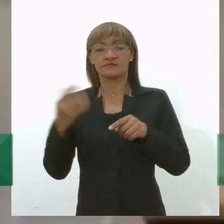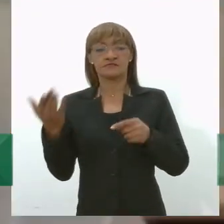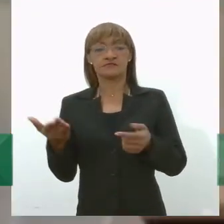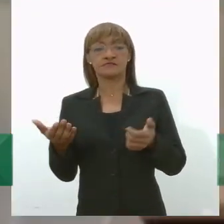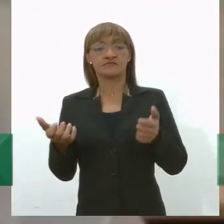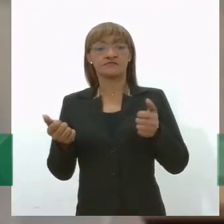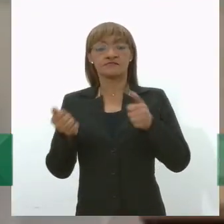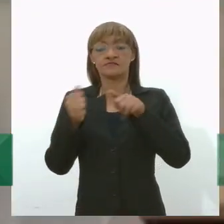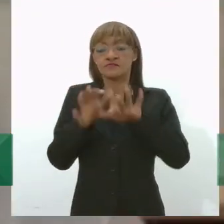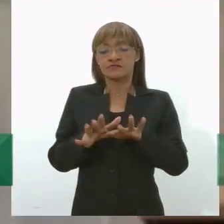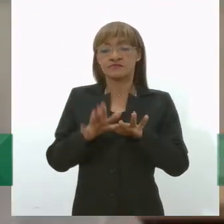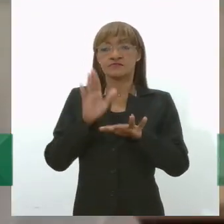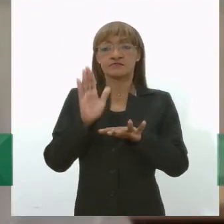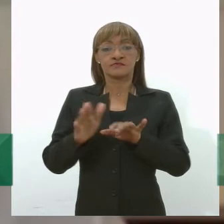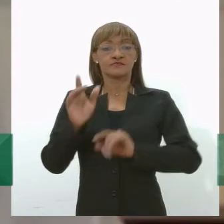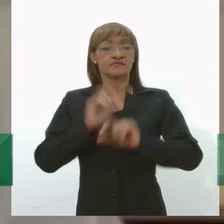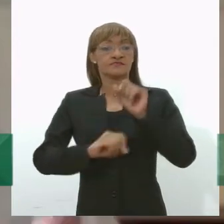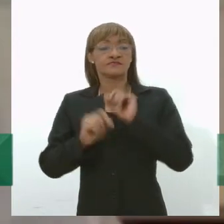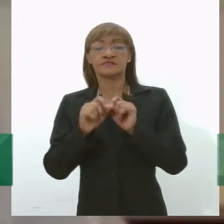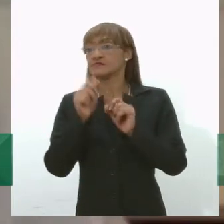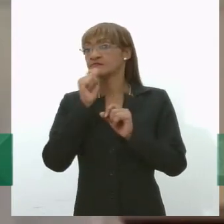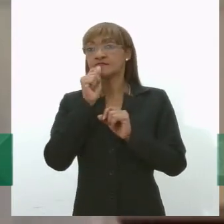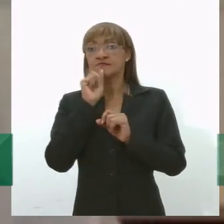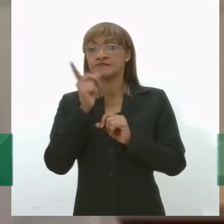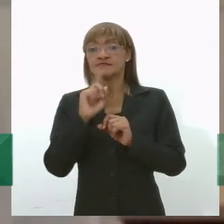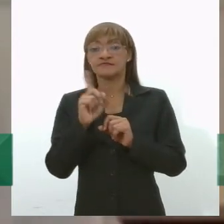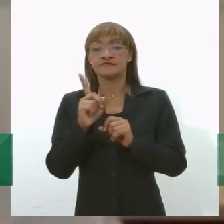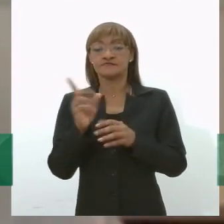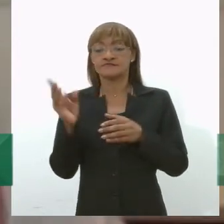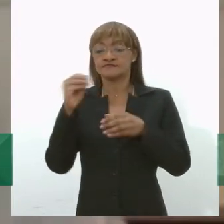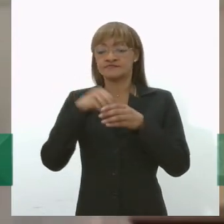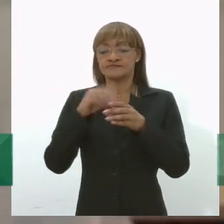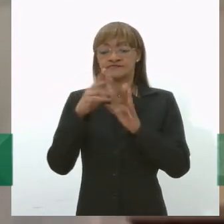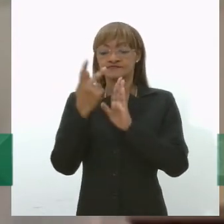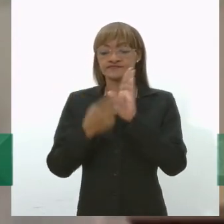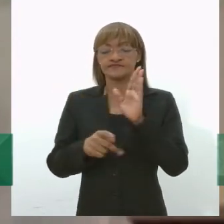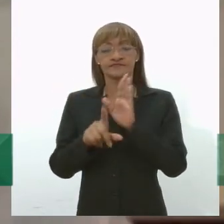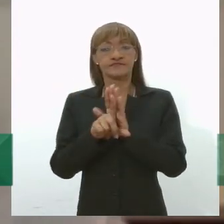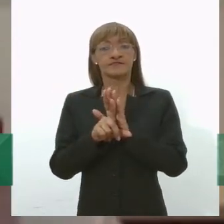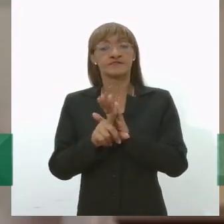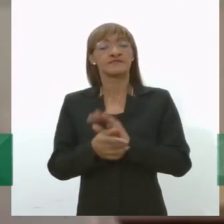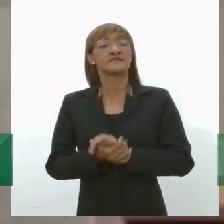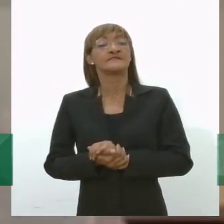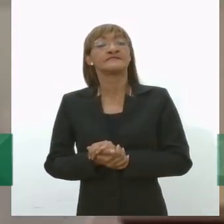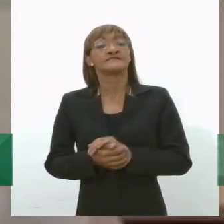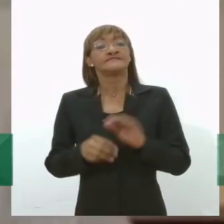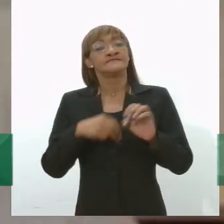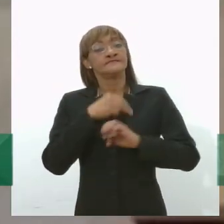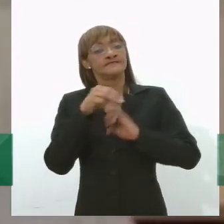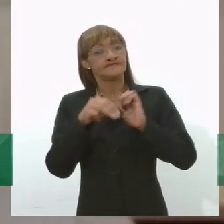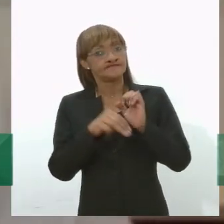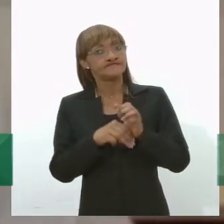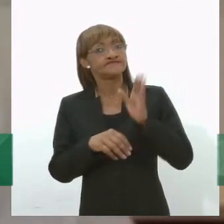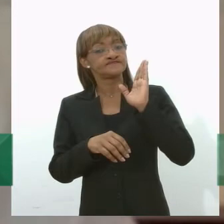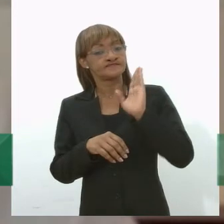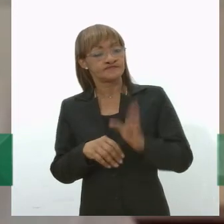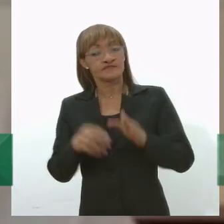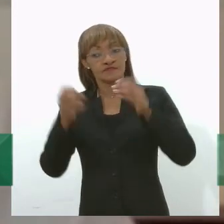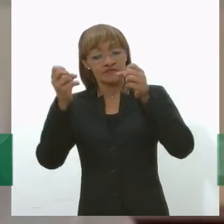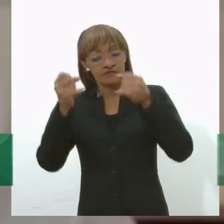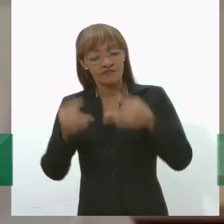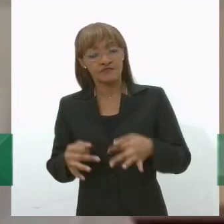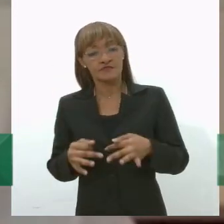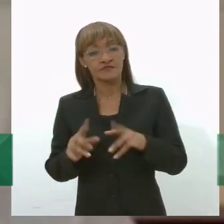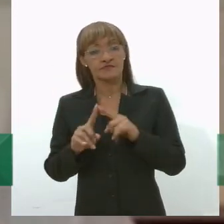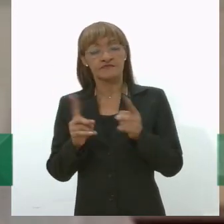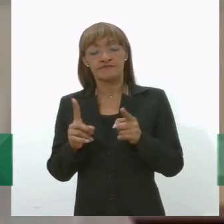não está colocando o biometano nesse projeto de lei apesar de da emenda tratar sobre biogás e biometano o projeto de